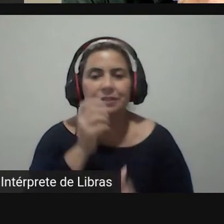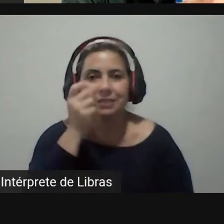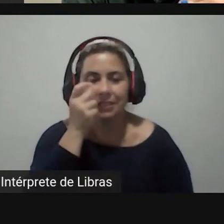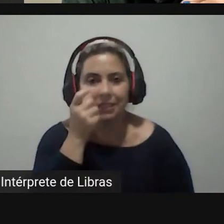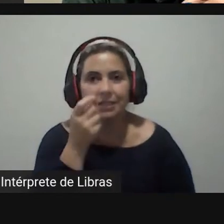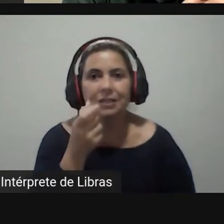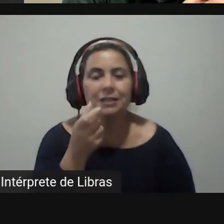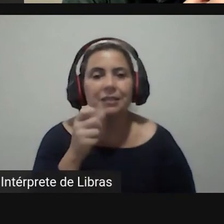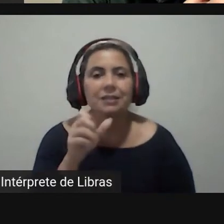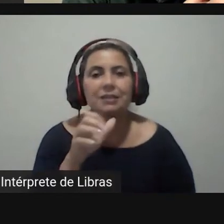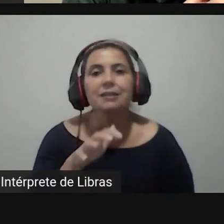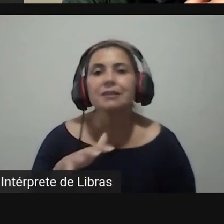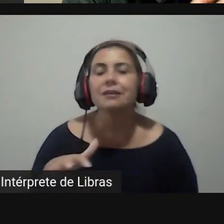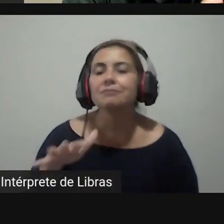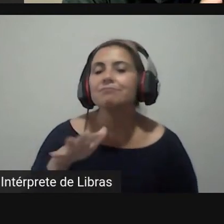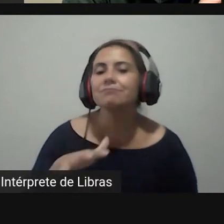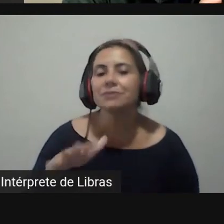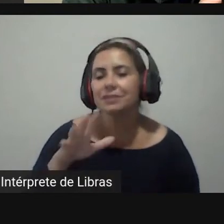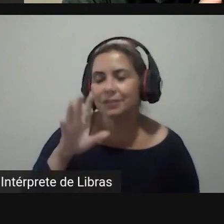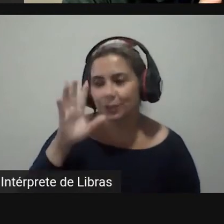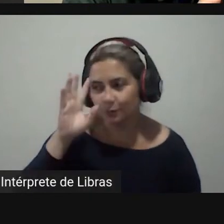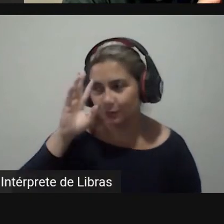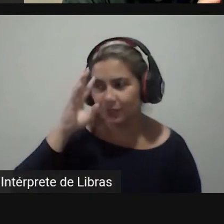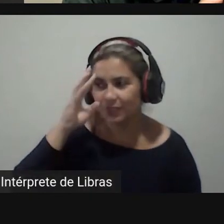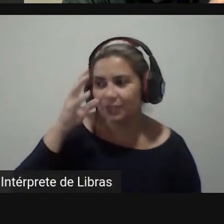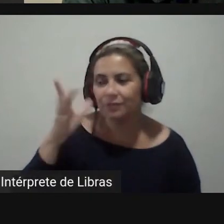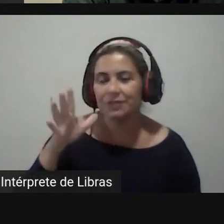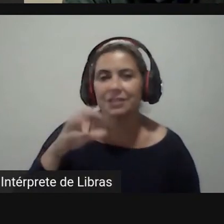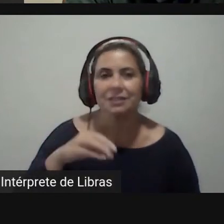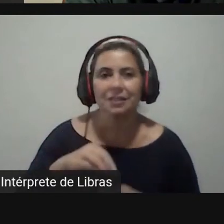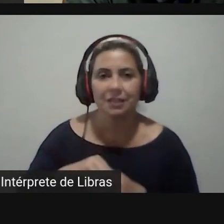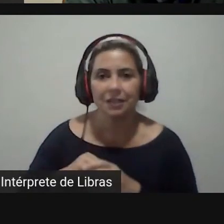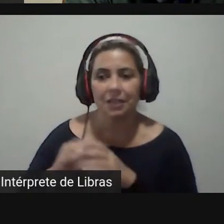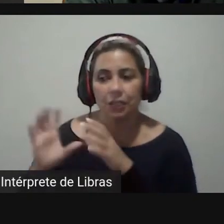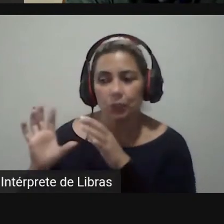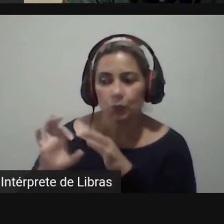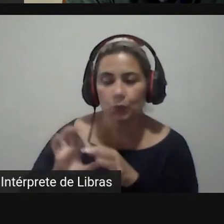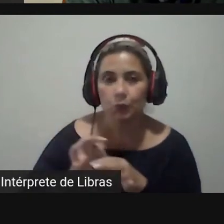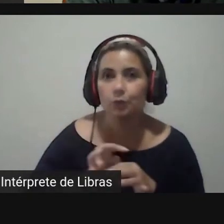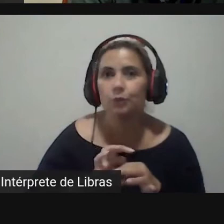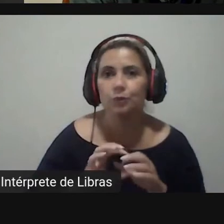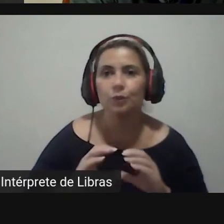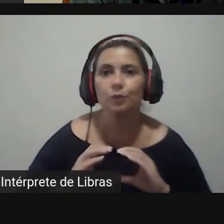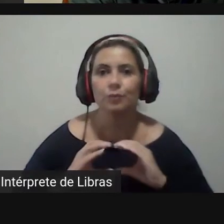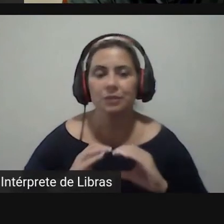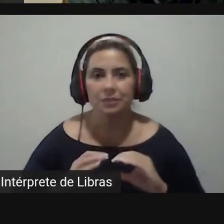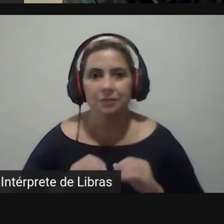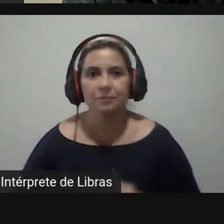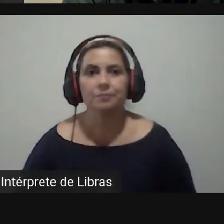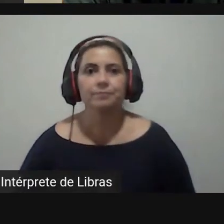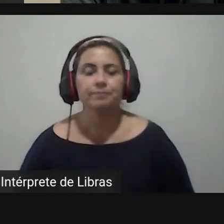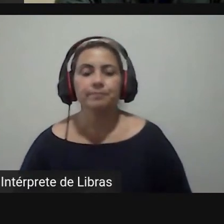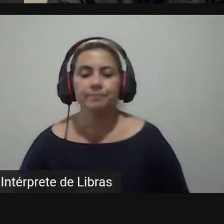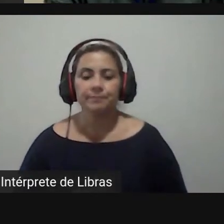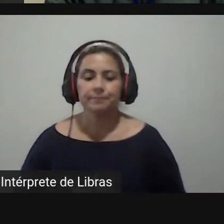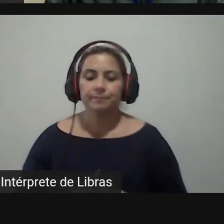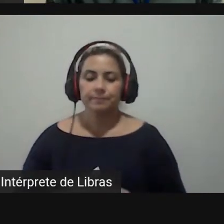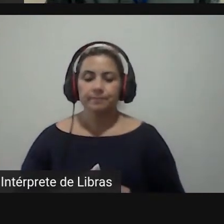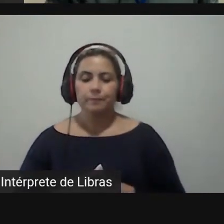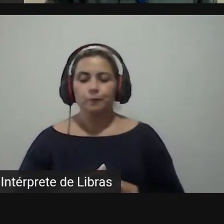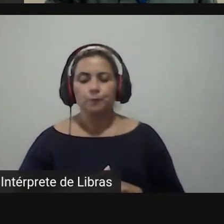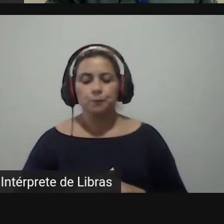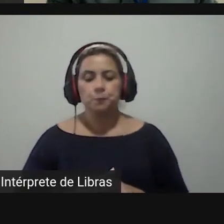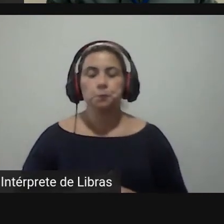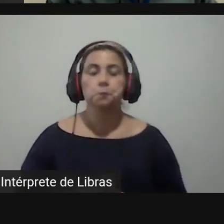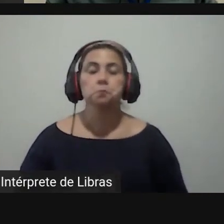numa determinada solução para um problema dentro do contexto de uma comissão é isso que eu chamo de grupo de pressão normalmente não é que fica pressionando